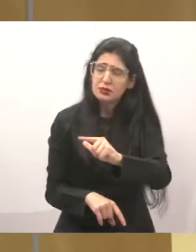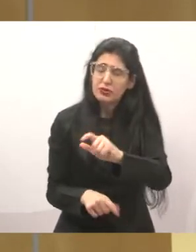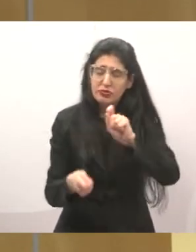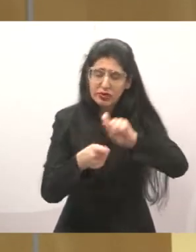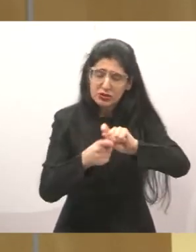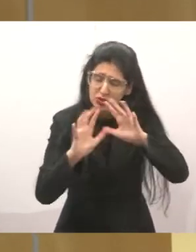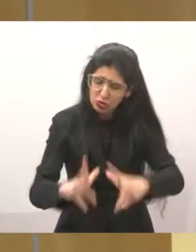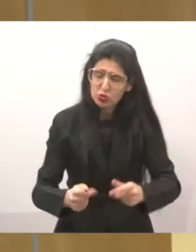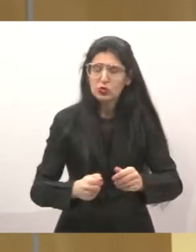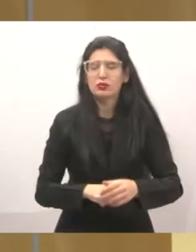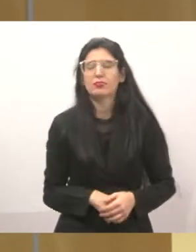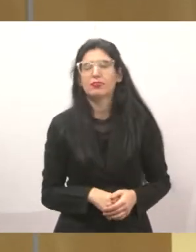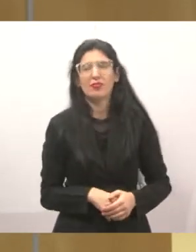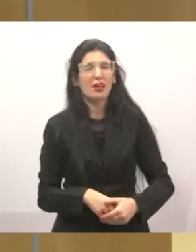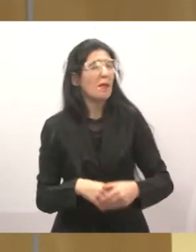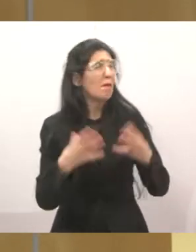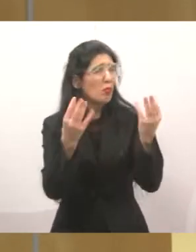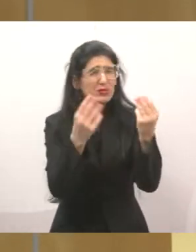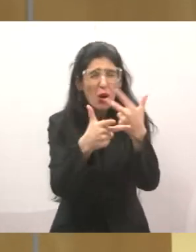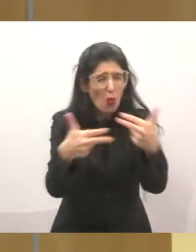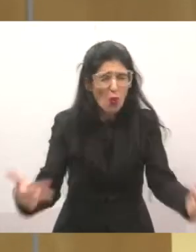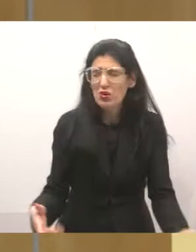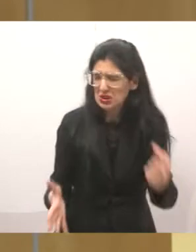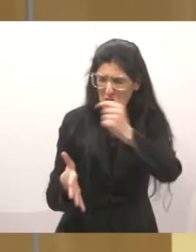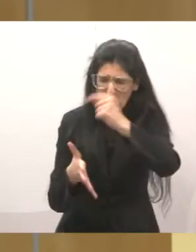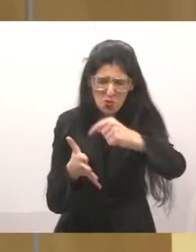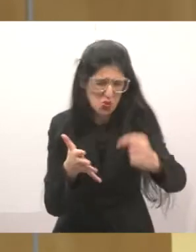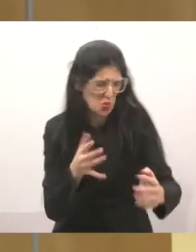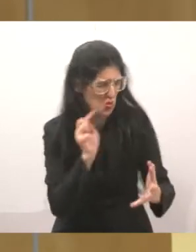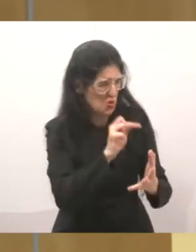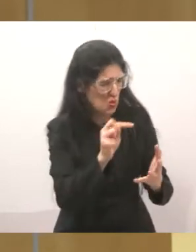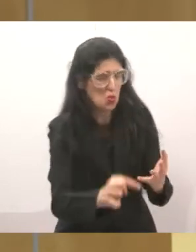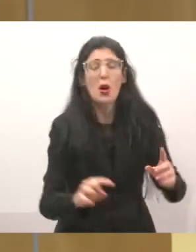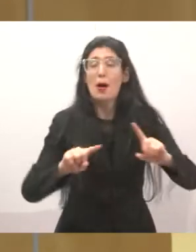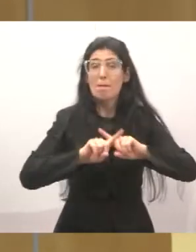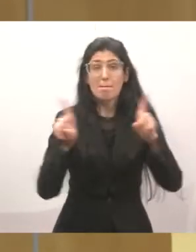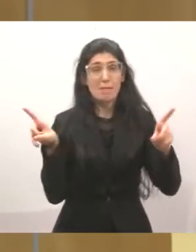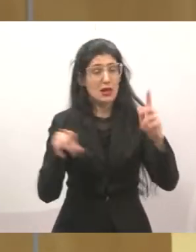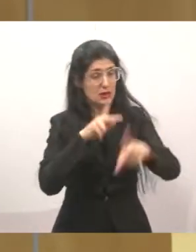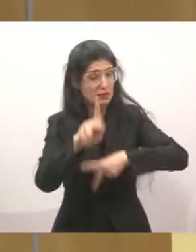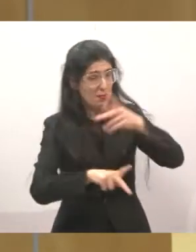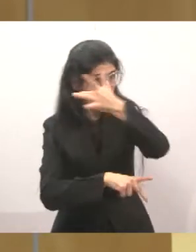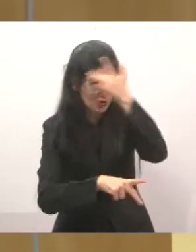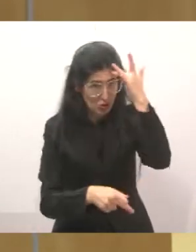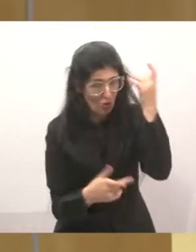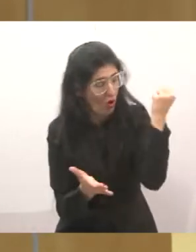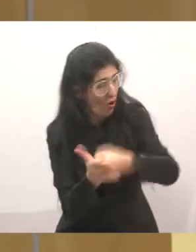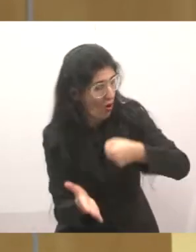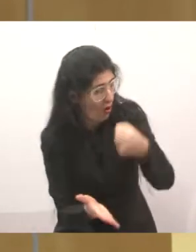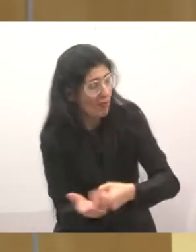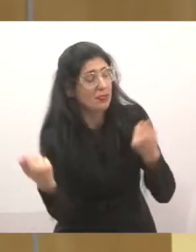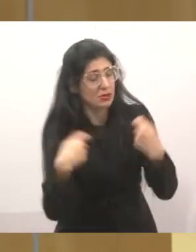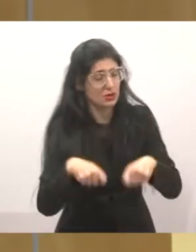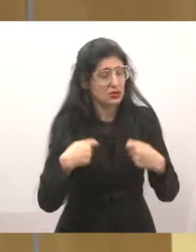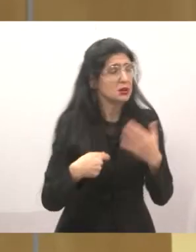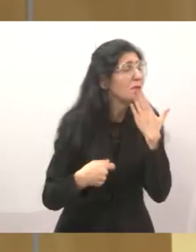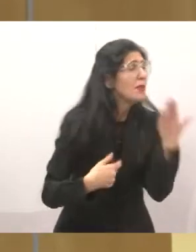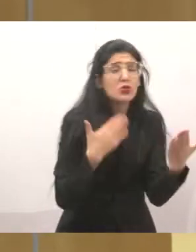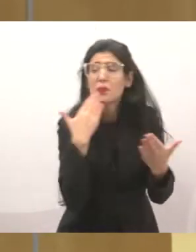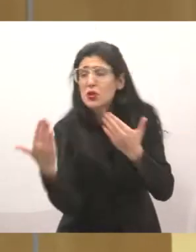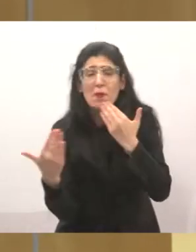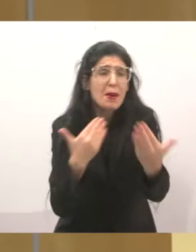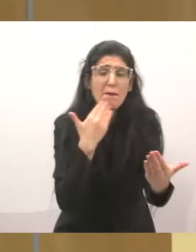são muito grandes e que se o povo, a população não cobrar, infelizmente muitas vezes não acontece.